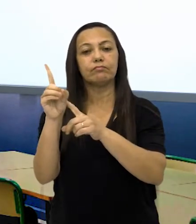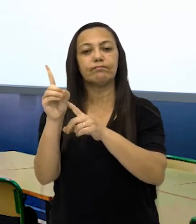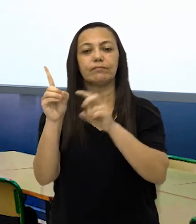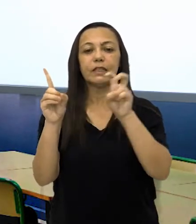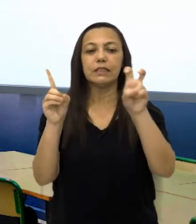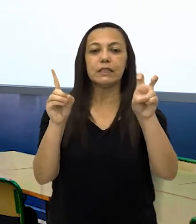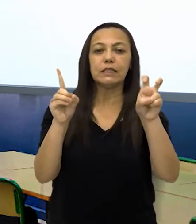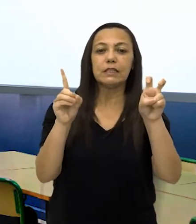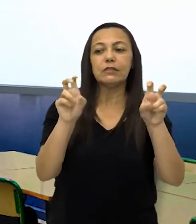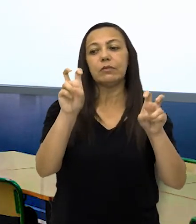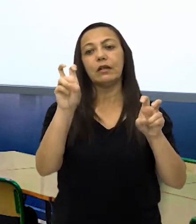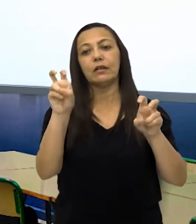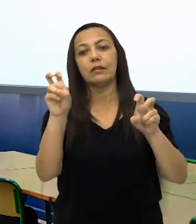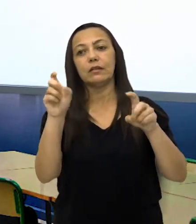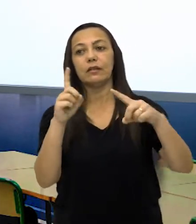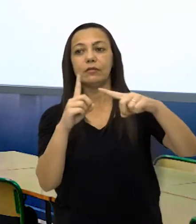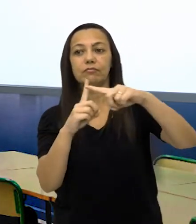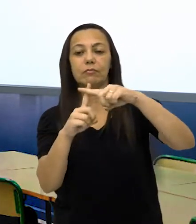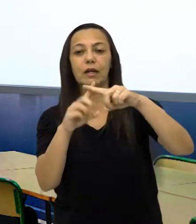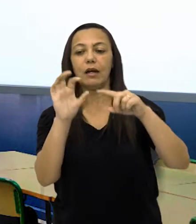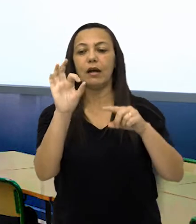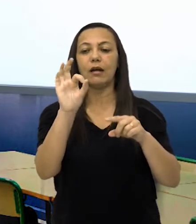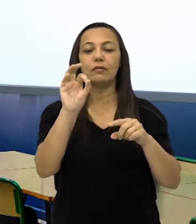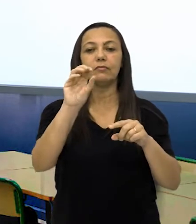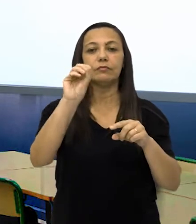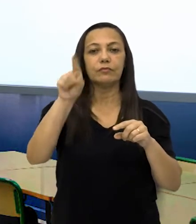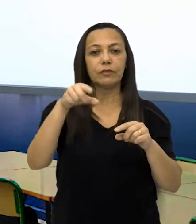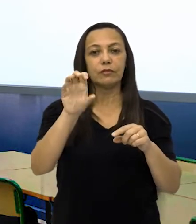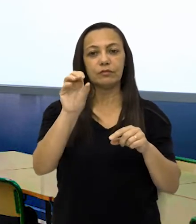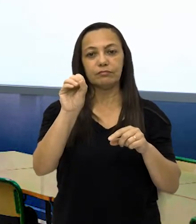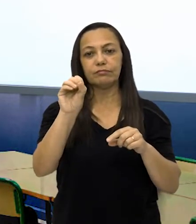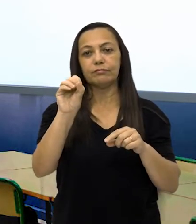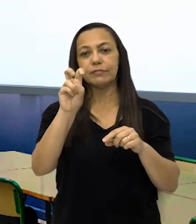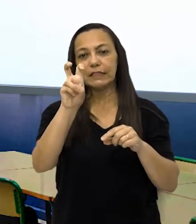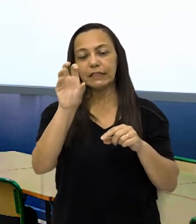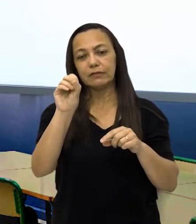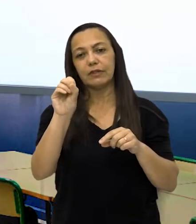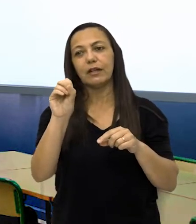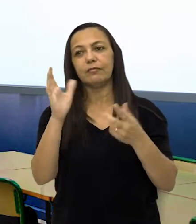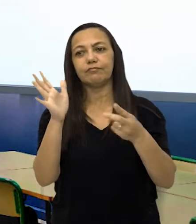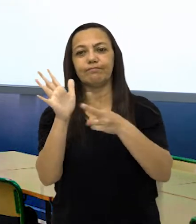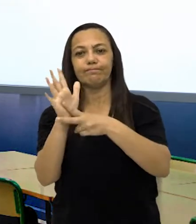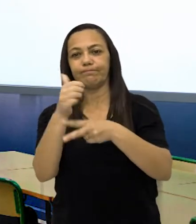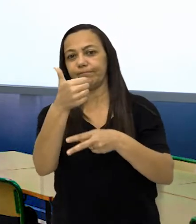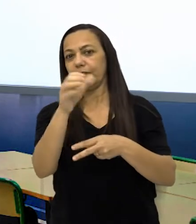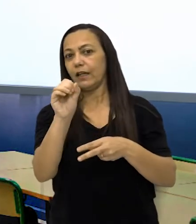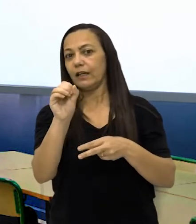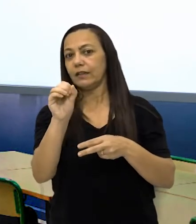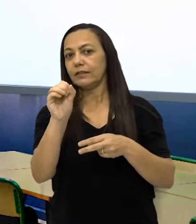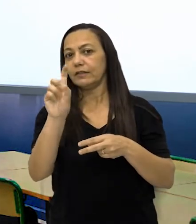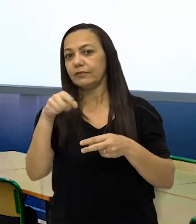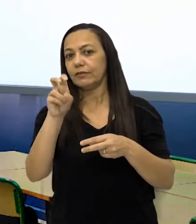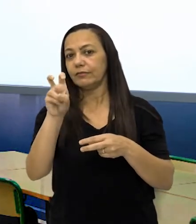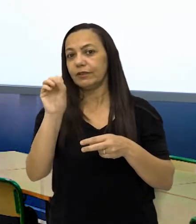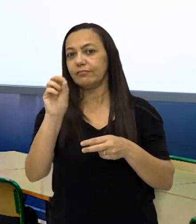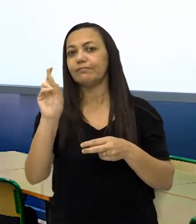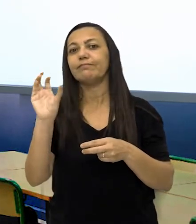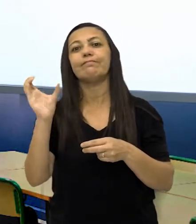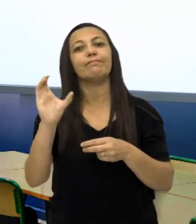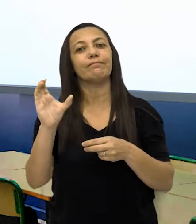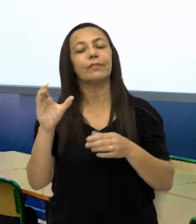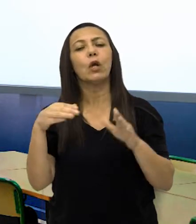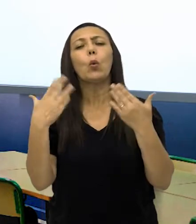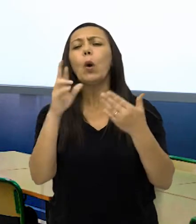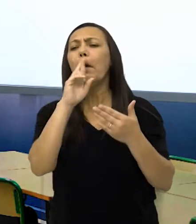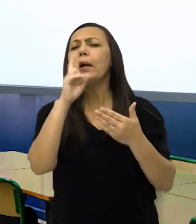,50. E aí, qual dessas alternativas você